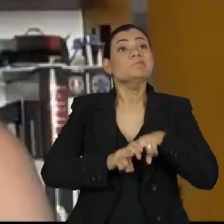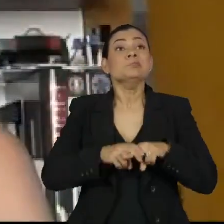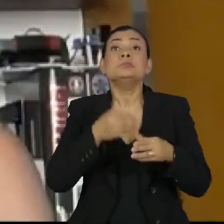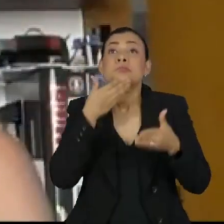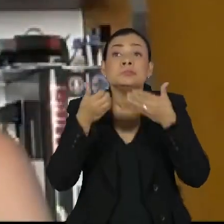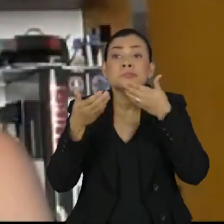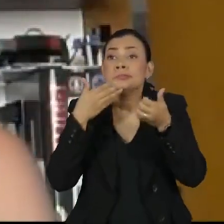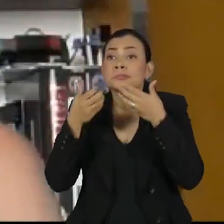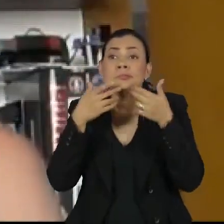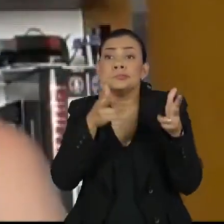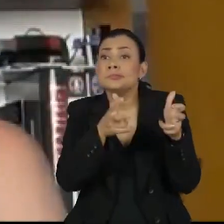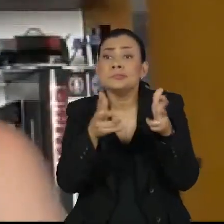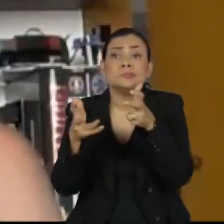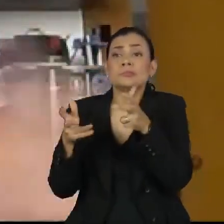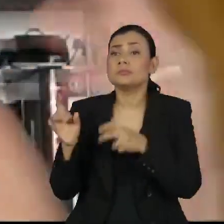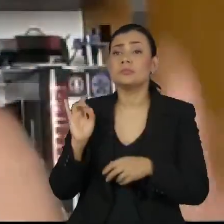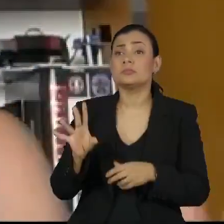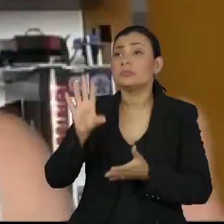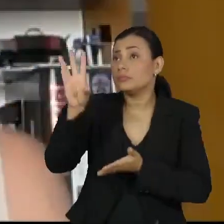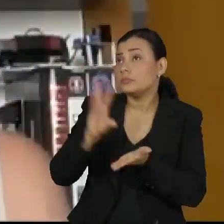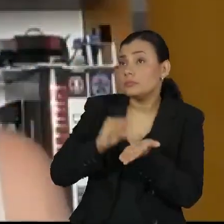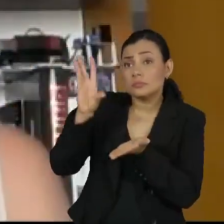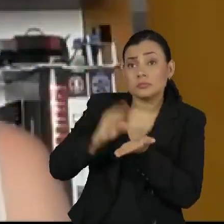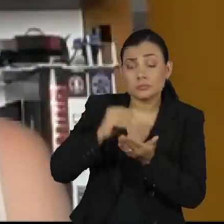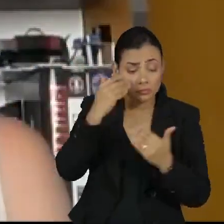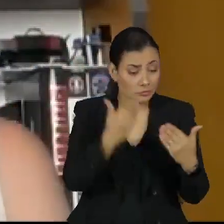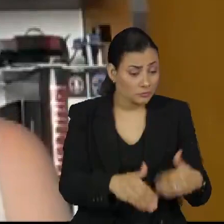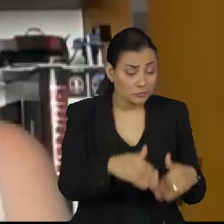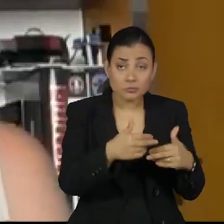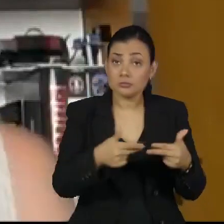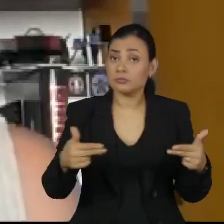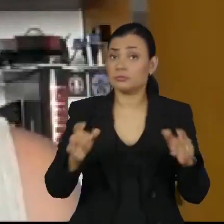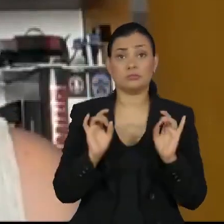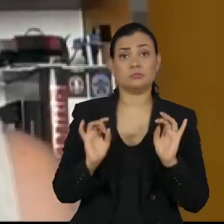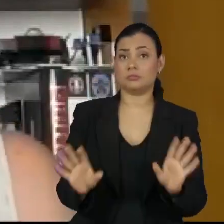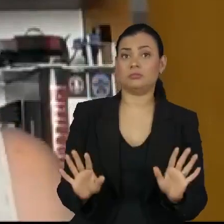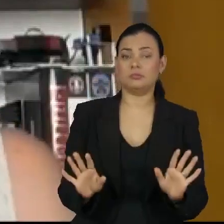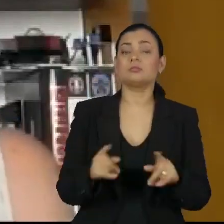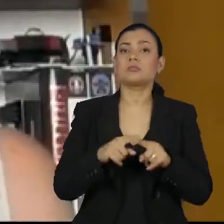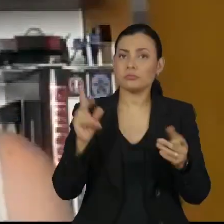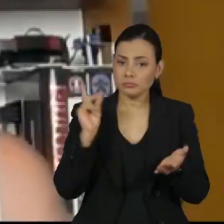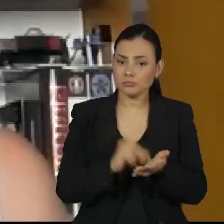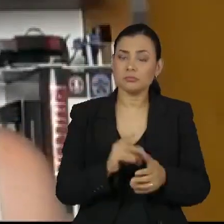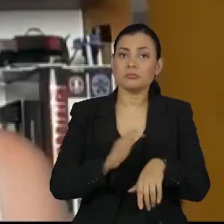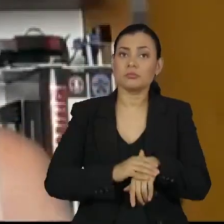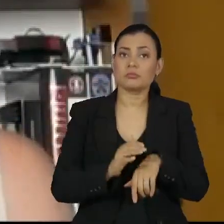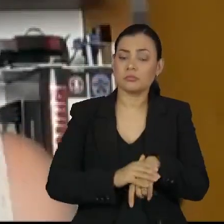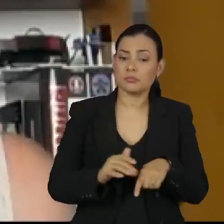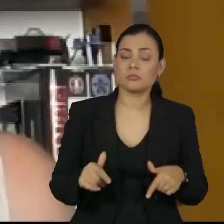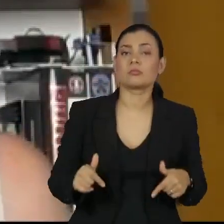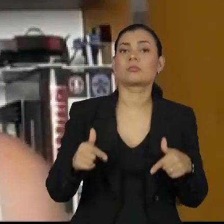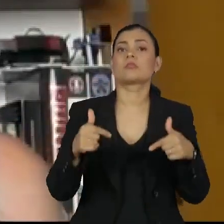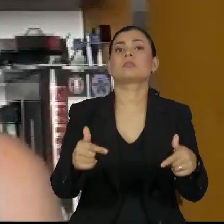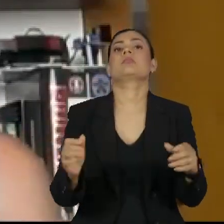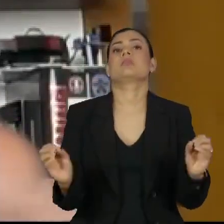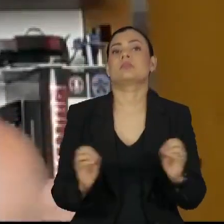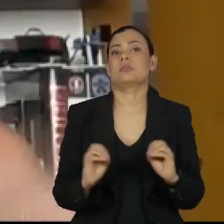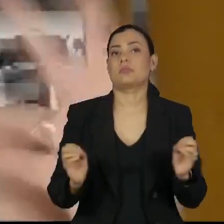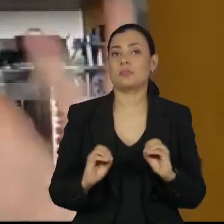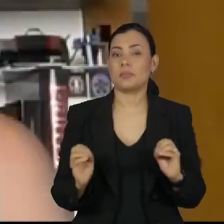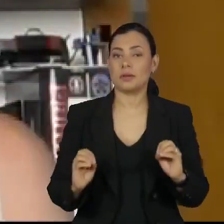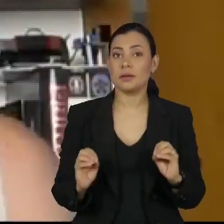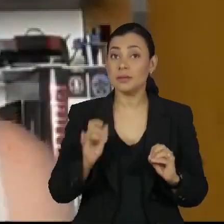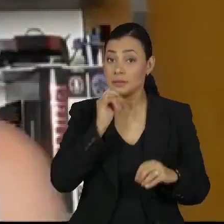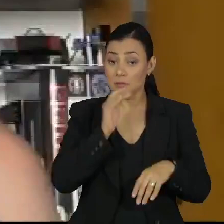ouvir o que o professor fala, repetir, fazer uma prova e muito menos exposição a atividades onde eles